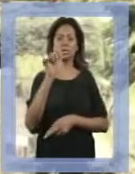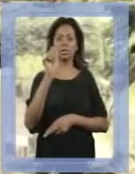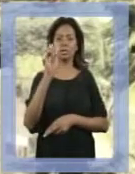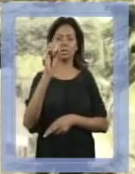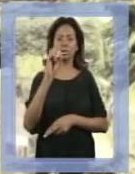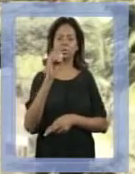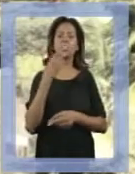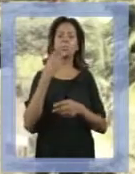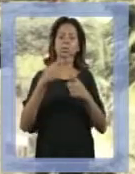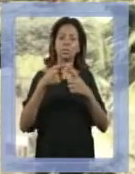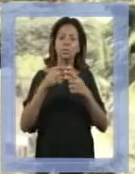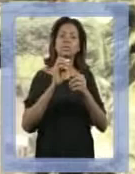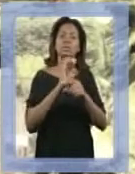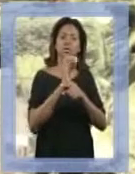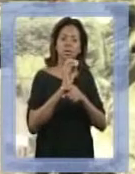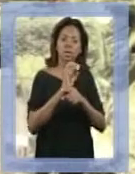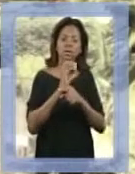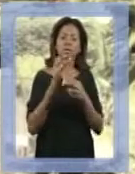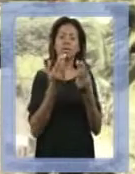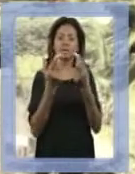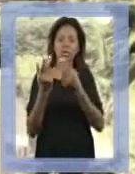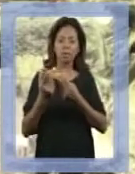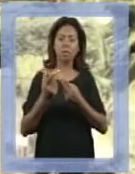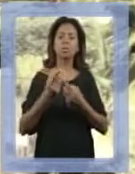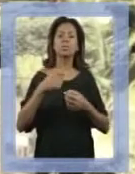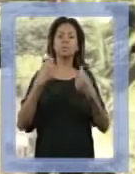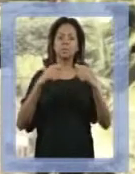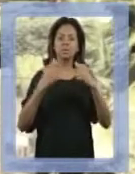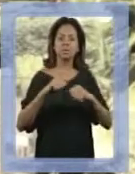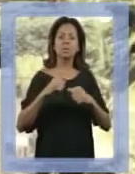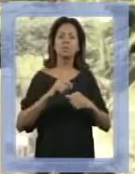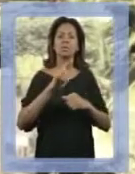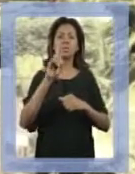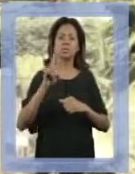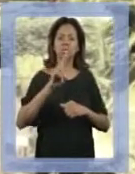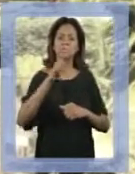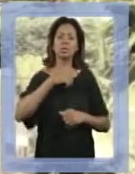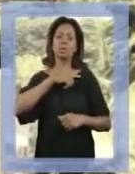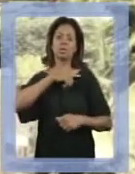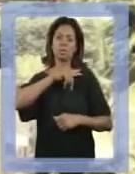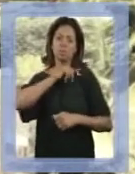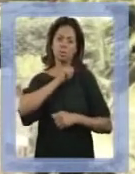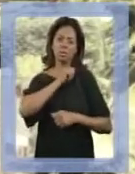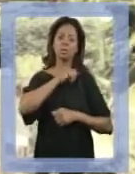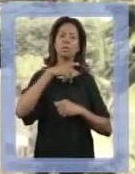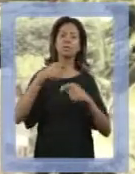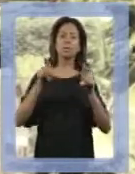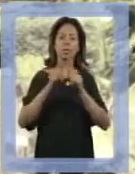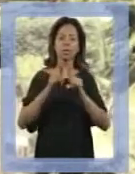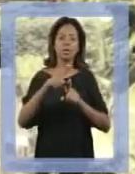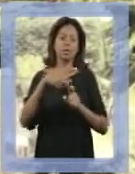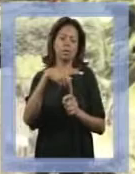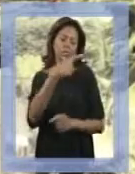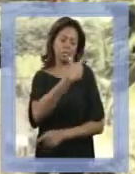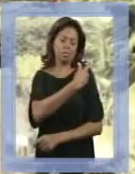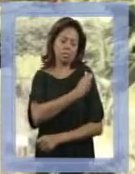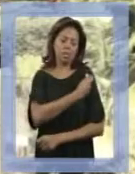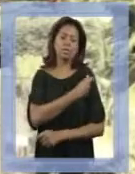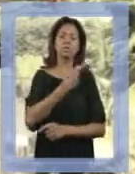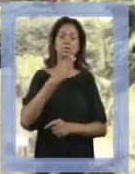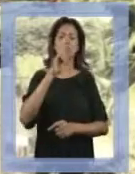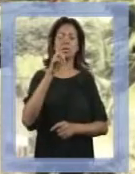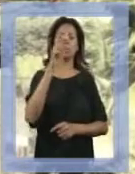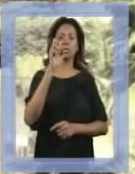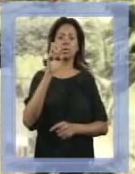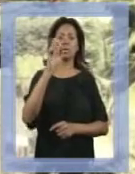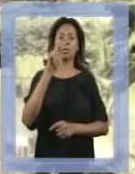mesma forma que o HIV AIDS, ou seja, o uso constante do preservativo, a vacinação para a hepatite B e A quando